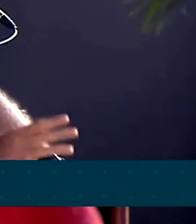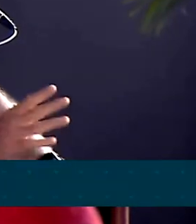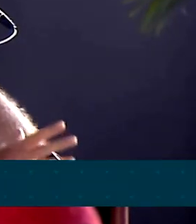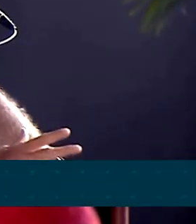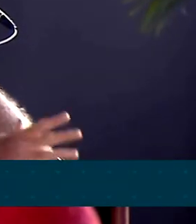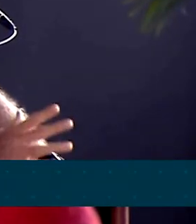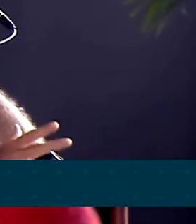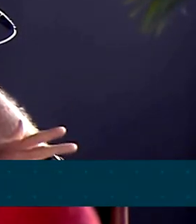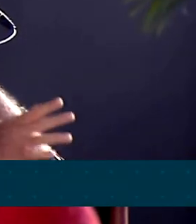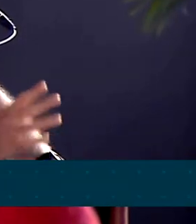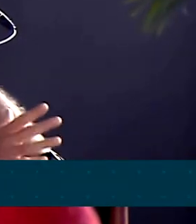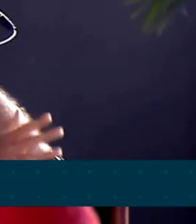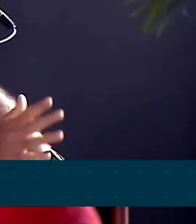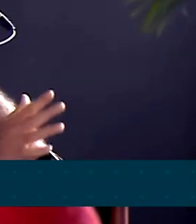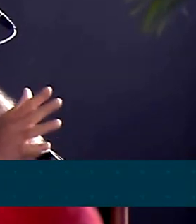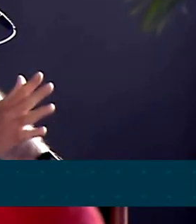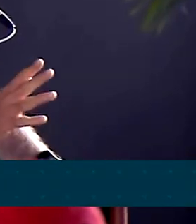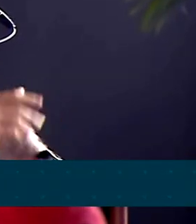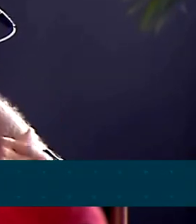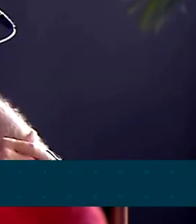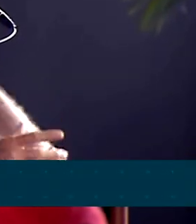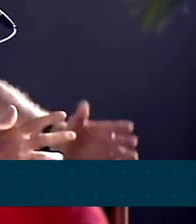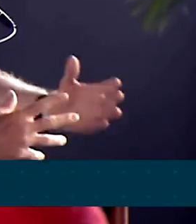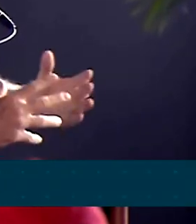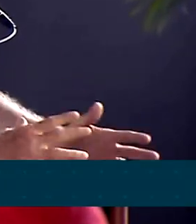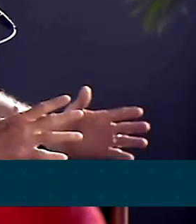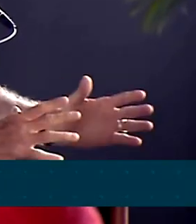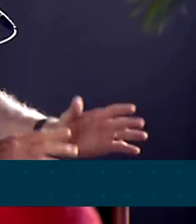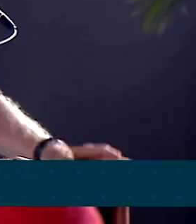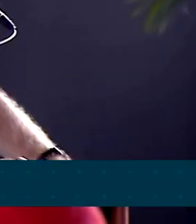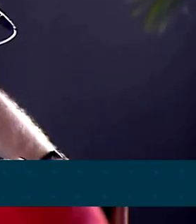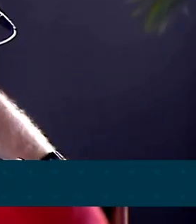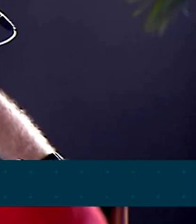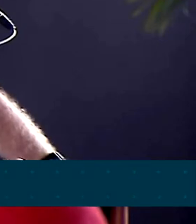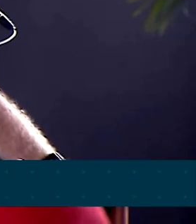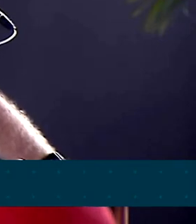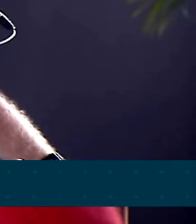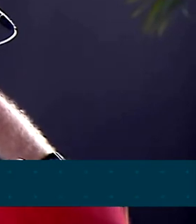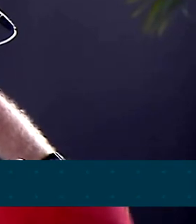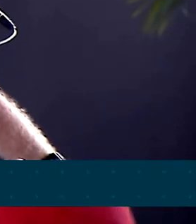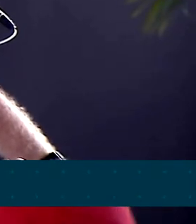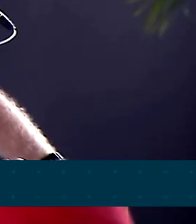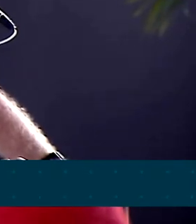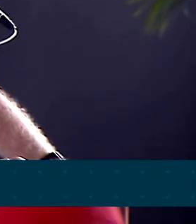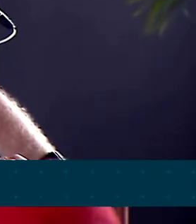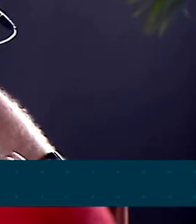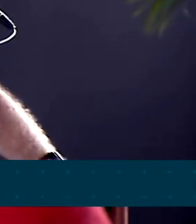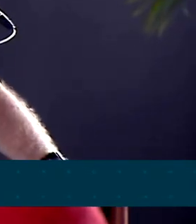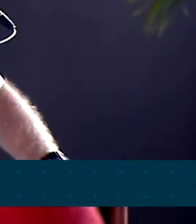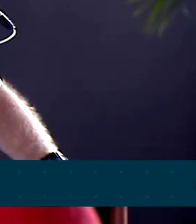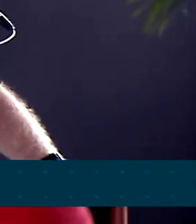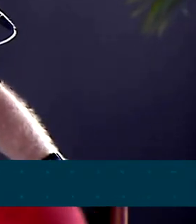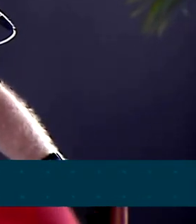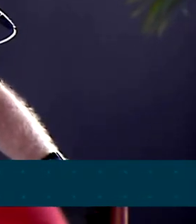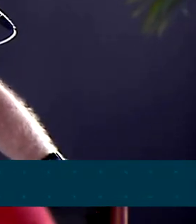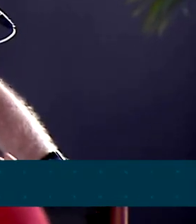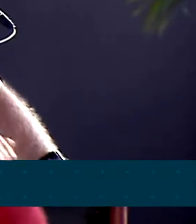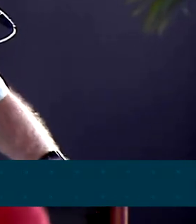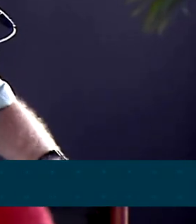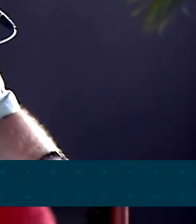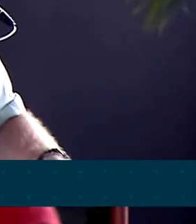que é aquela que realmente leva o país para frente, vem atrás de nós, que tenha confiança